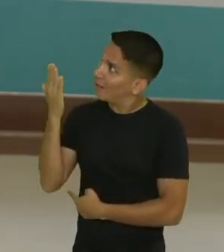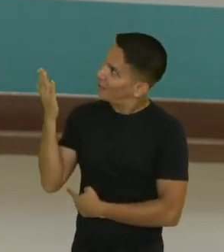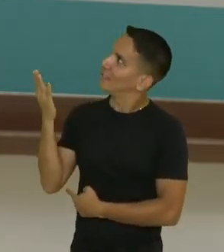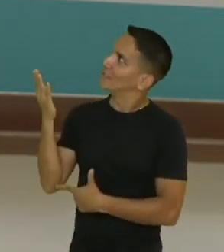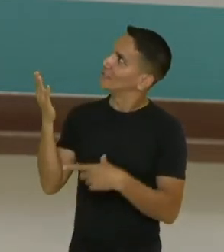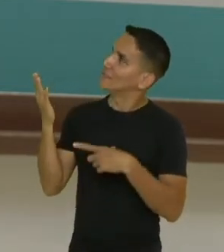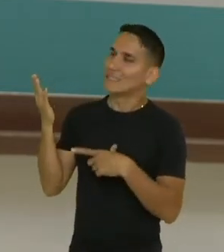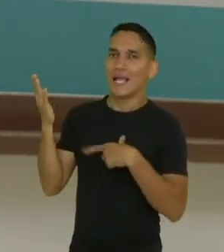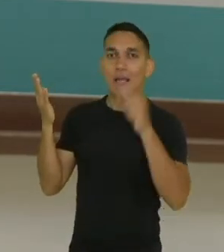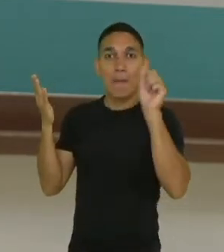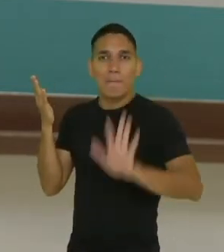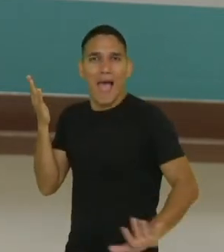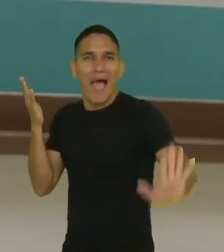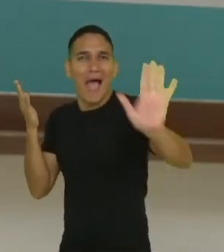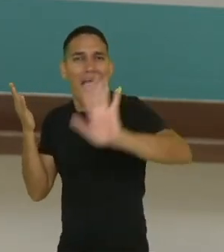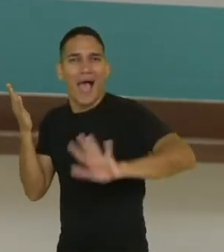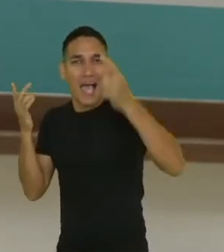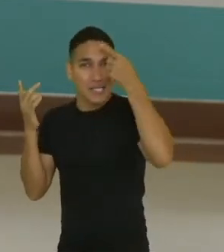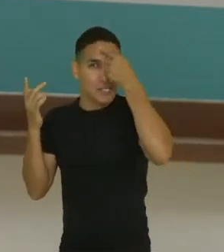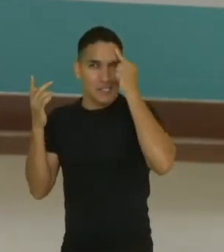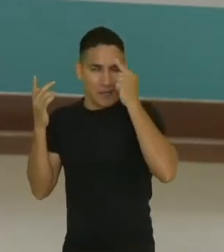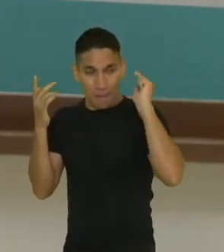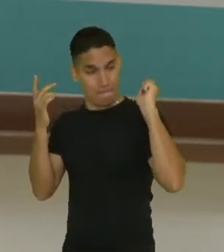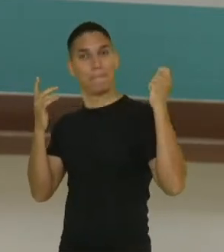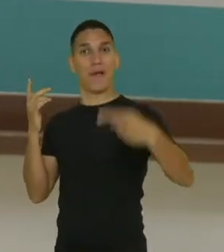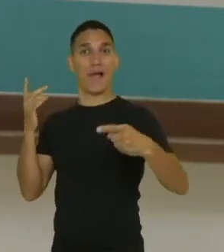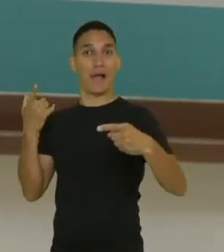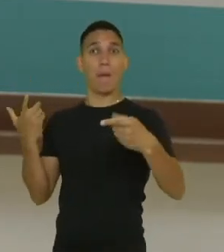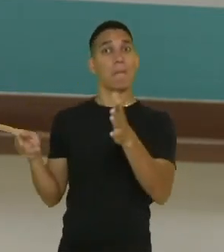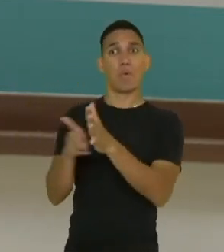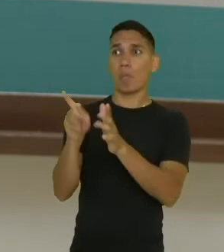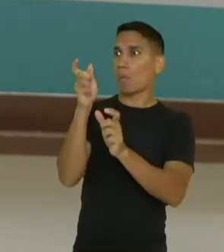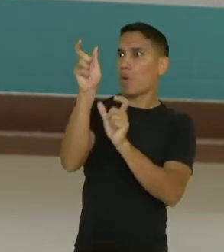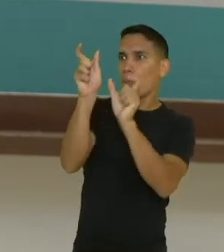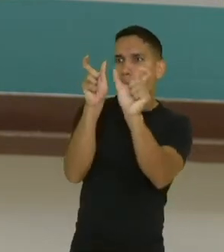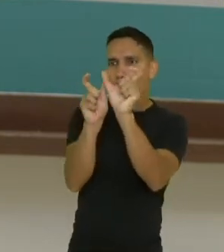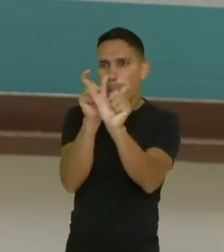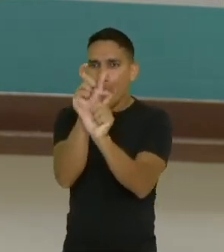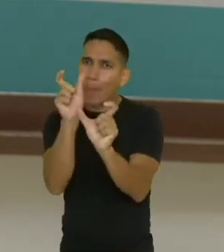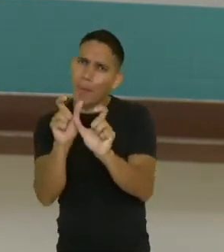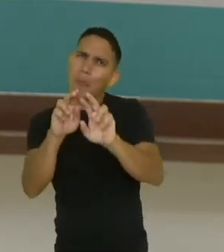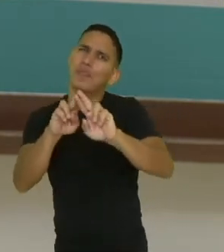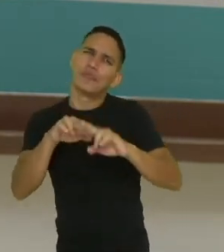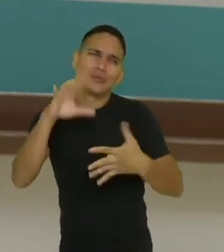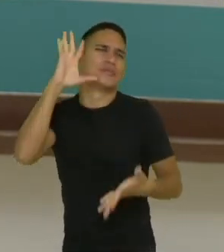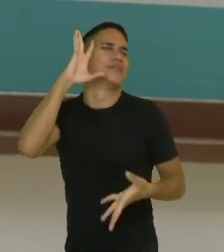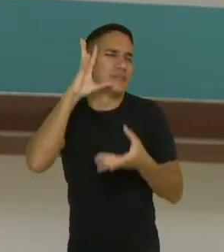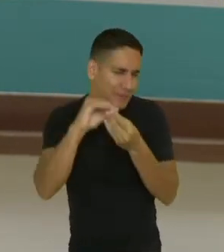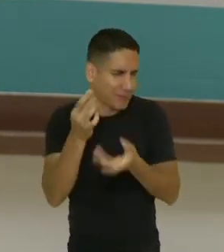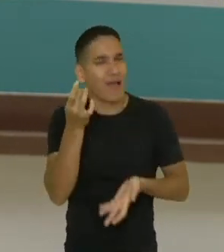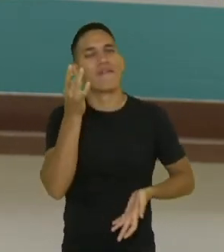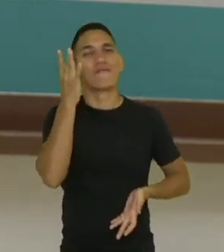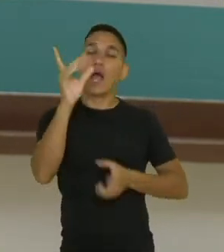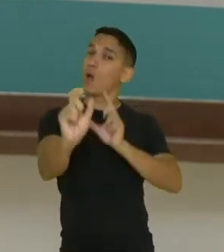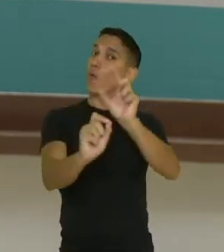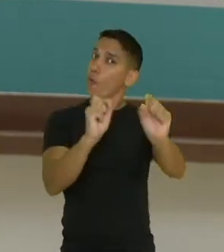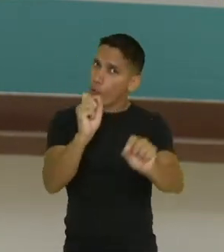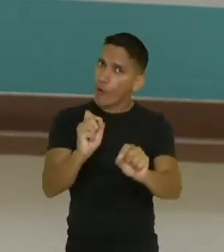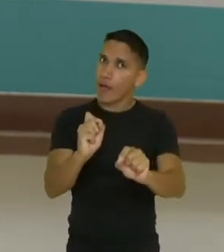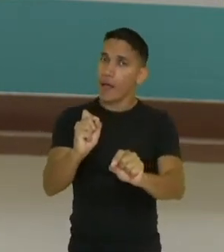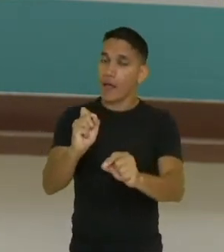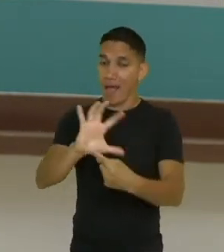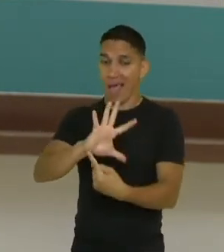figura, a imagem do Harry Potter foi construída com palavras. Logo, tá fácil de entender que arte